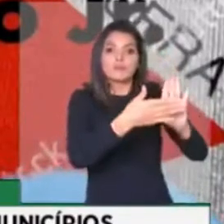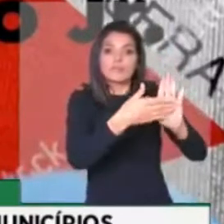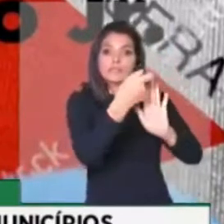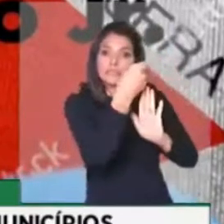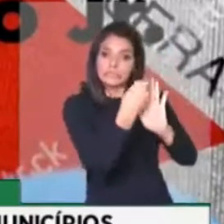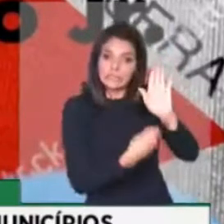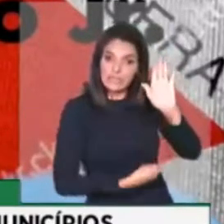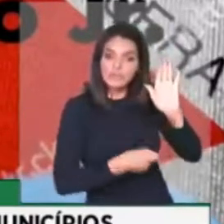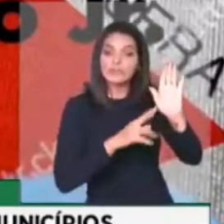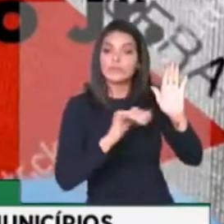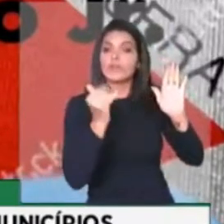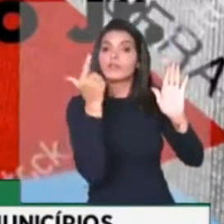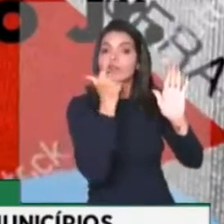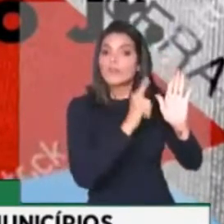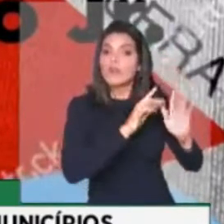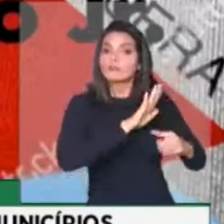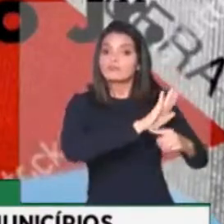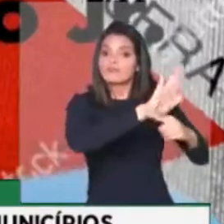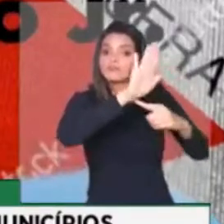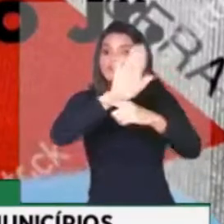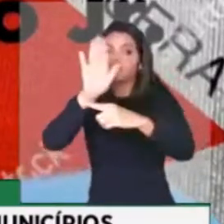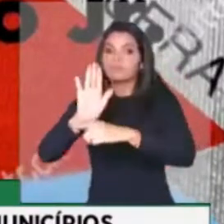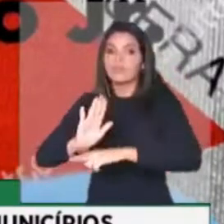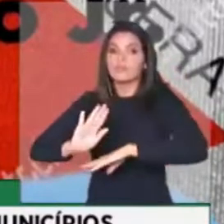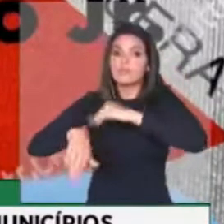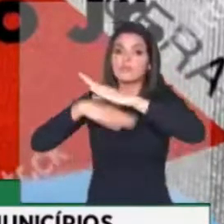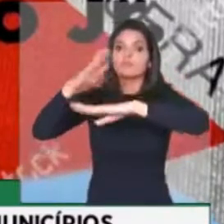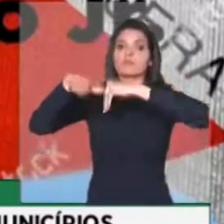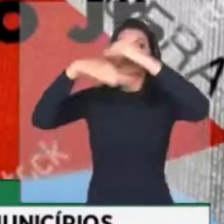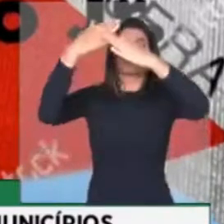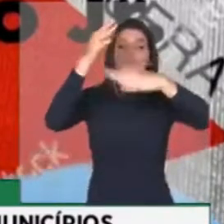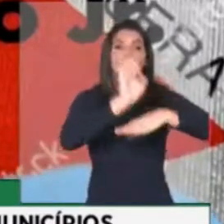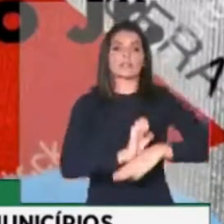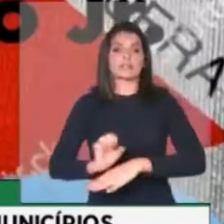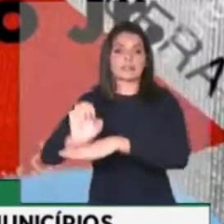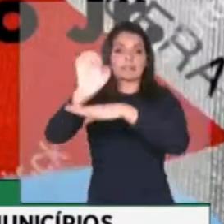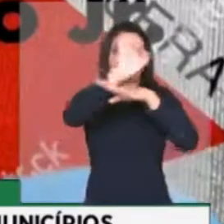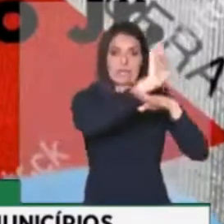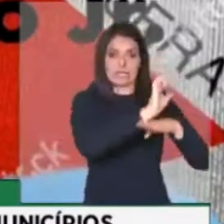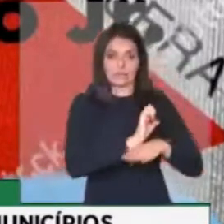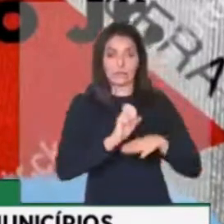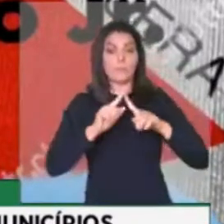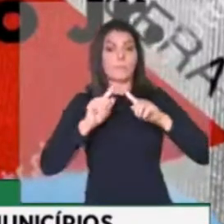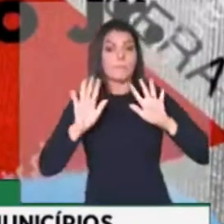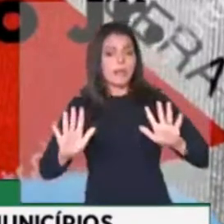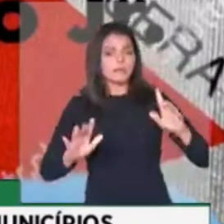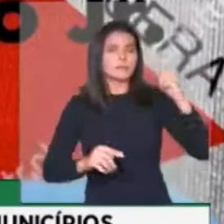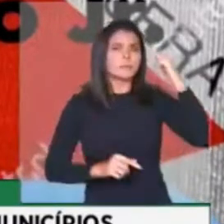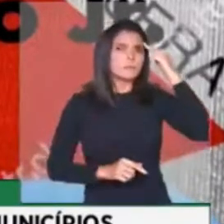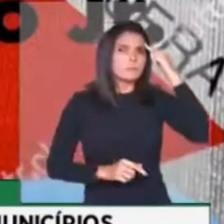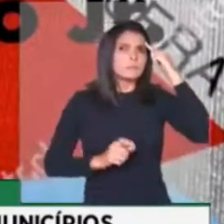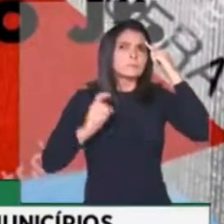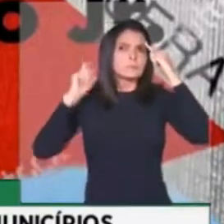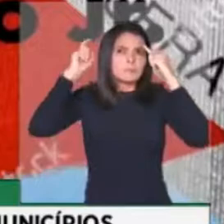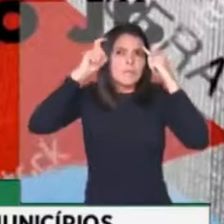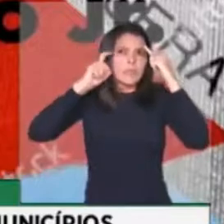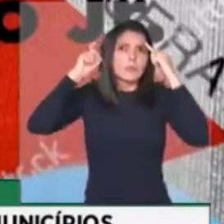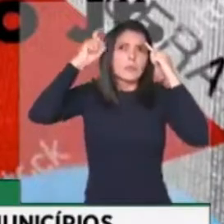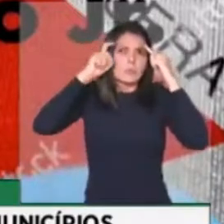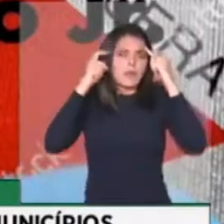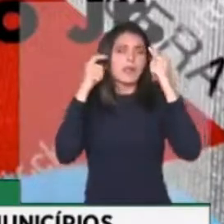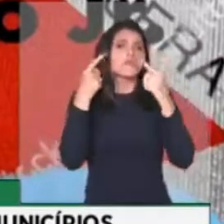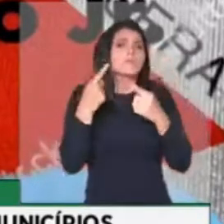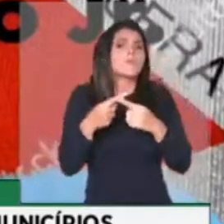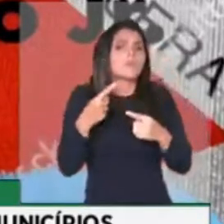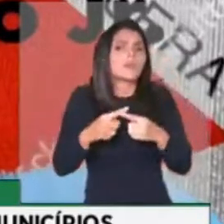viabiliza, senhor presidente, o funcionamento dos Estados. Mas estou também preocupado, senhor presidente, com